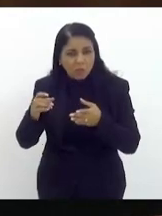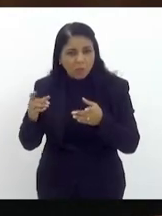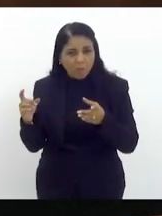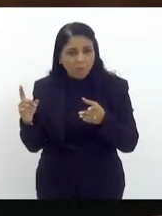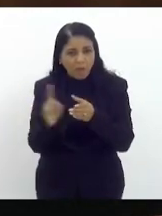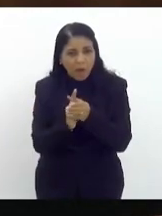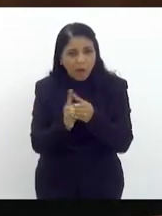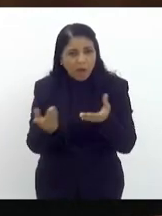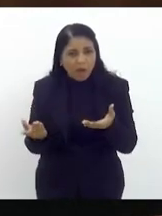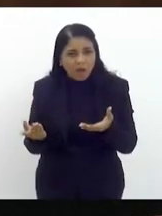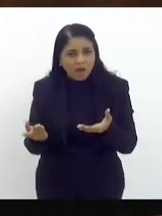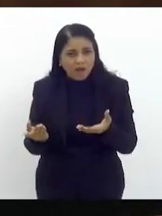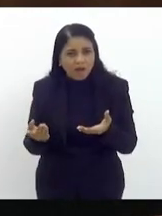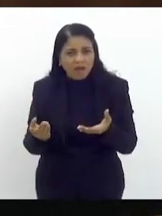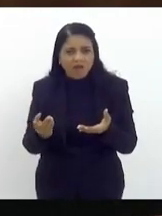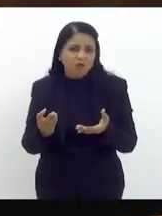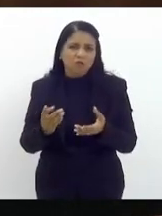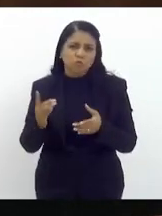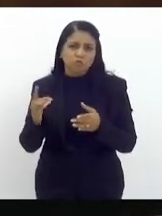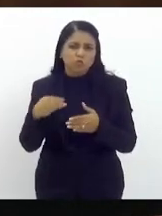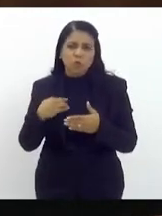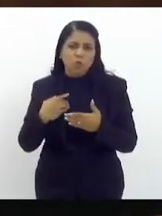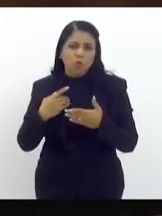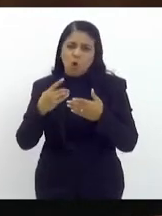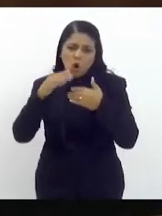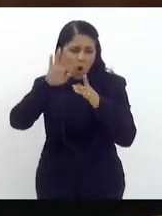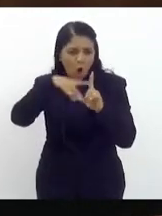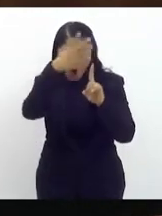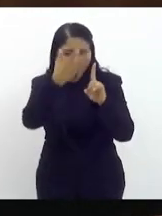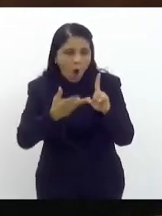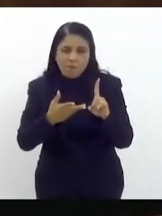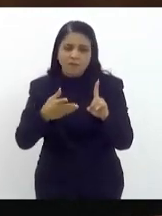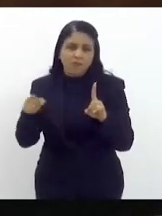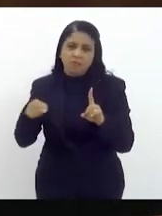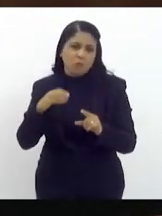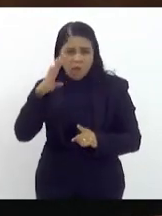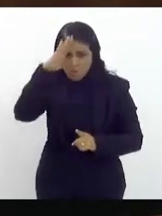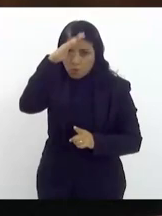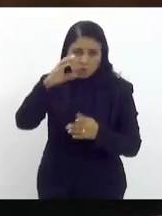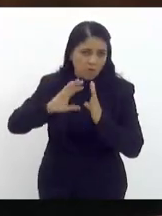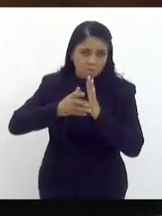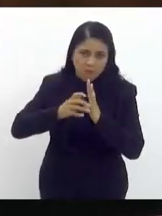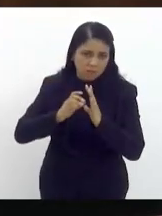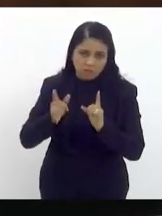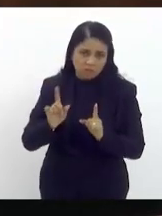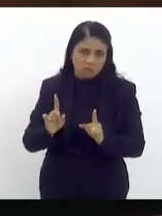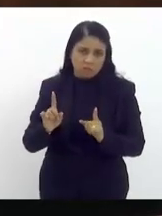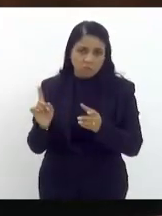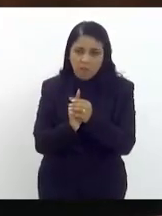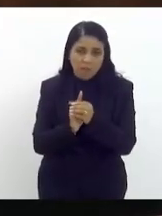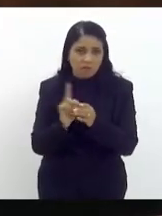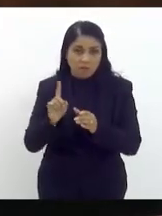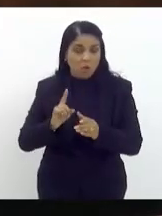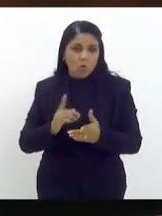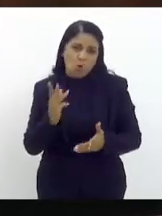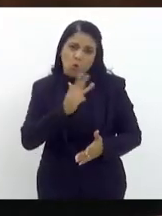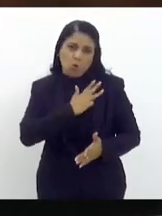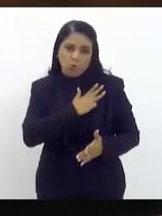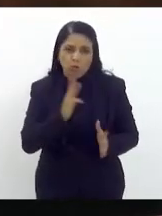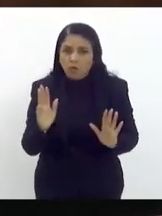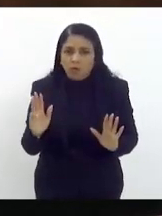prestando essa homenagem ao Castrinho não é porque ele é bolsonarista é lulista se vier um lulista